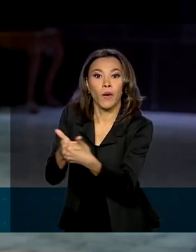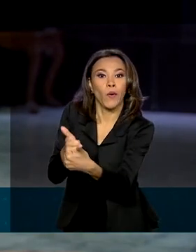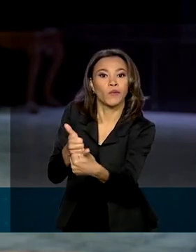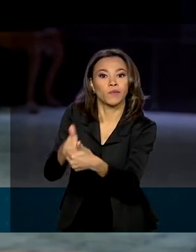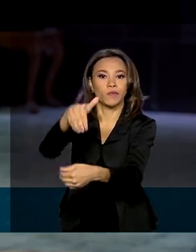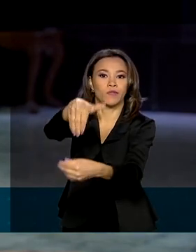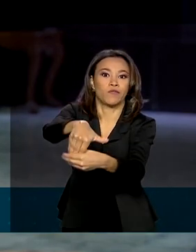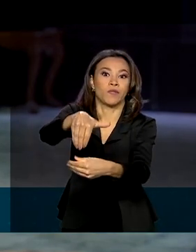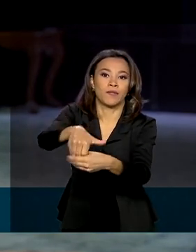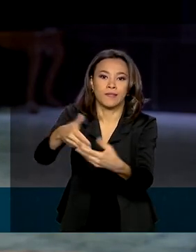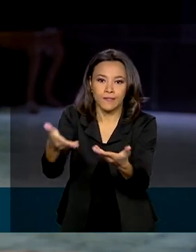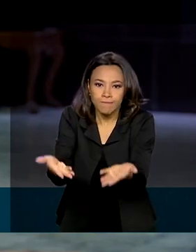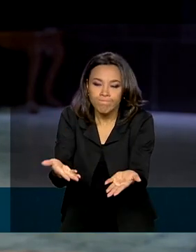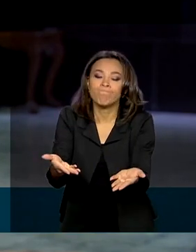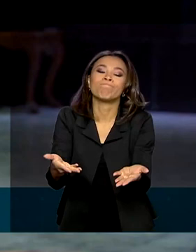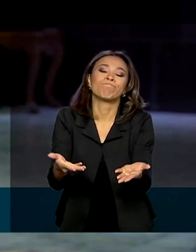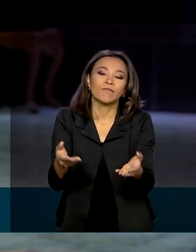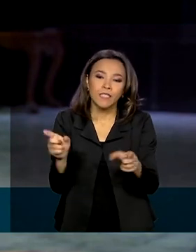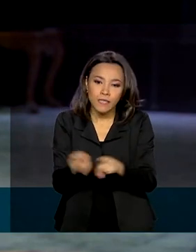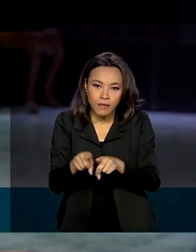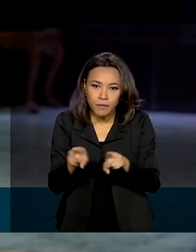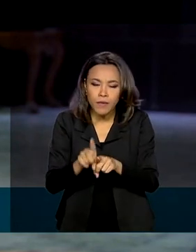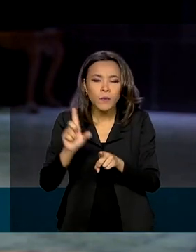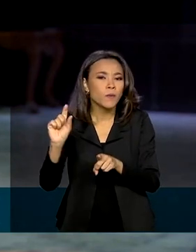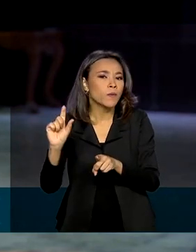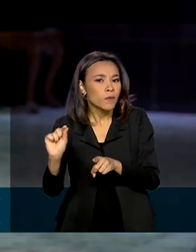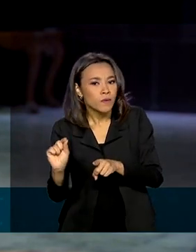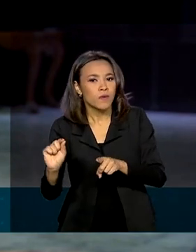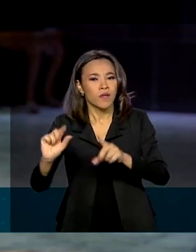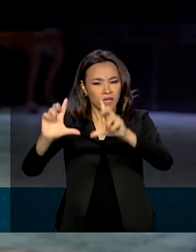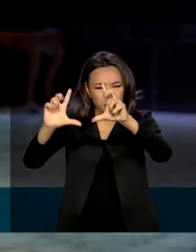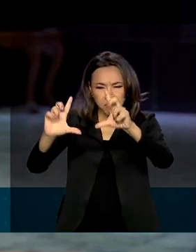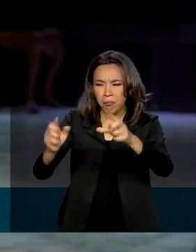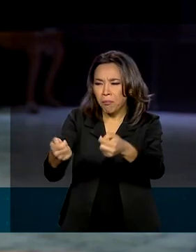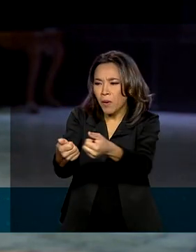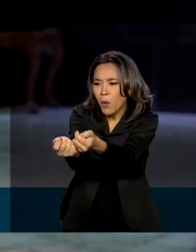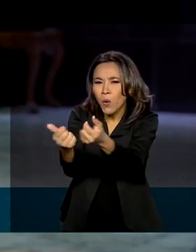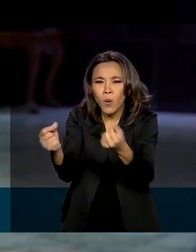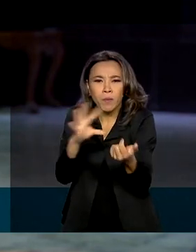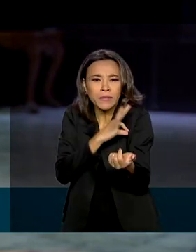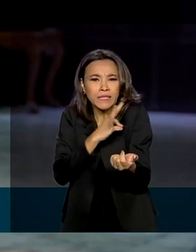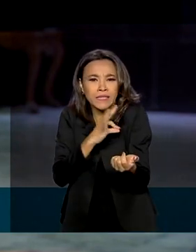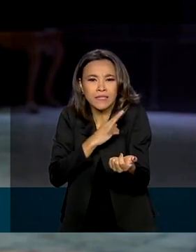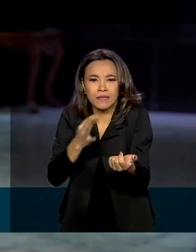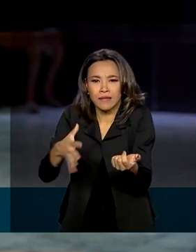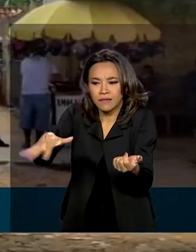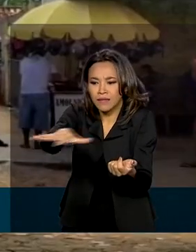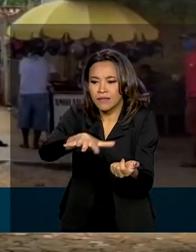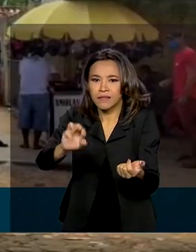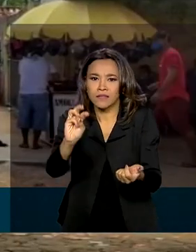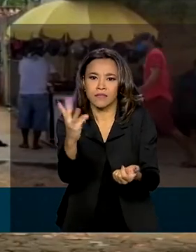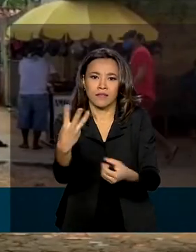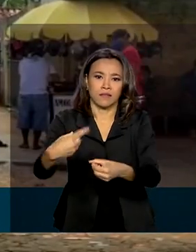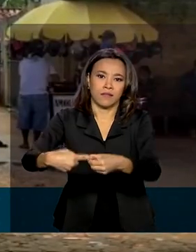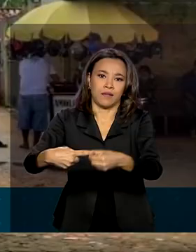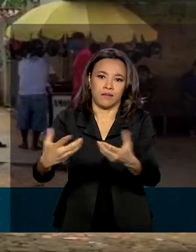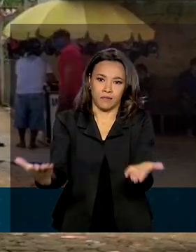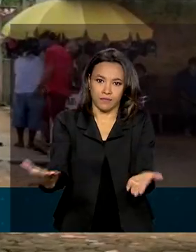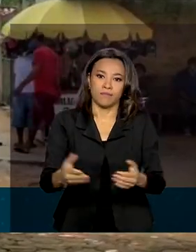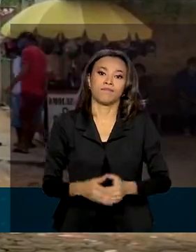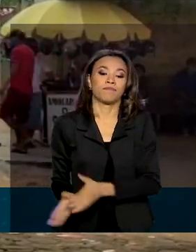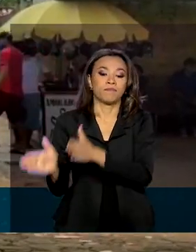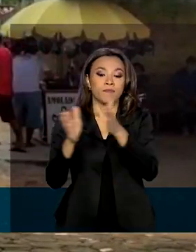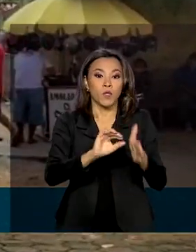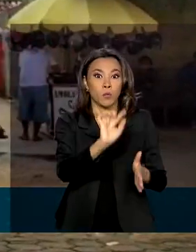sessões de votação, além da quantidade reduzida de policiais civis e militares nessas três cidades. No primeiro